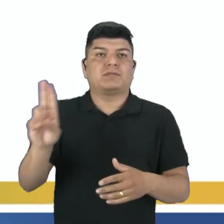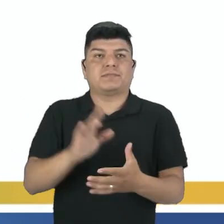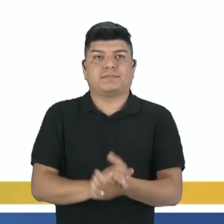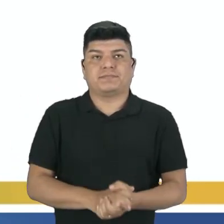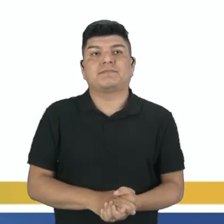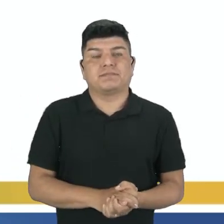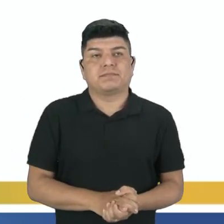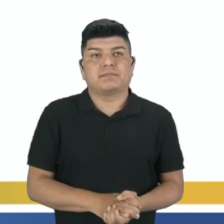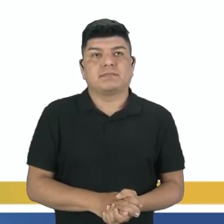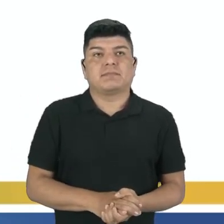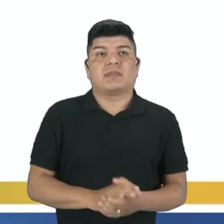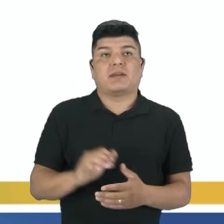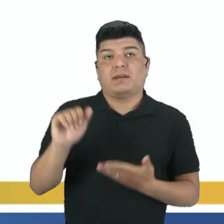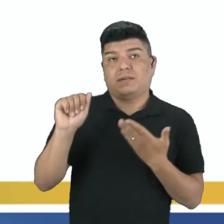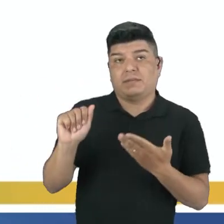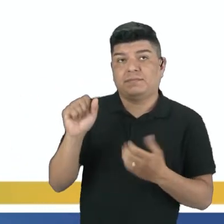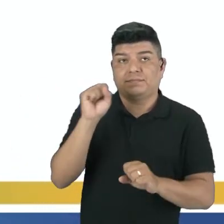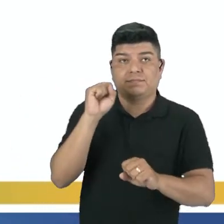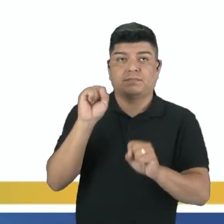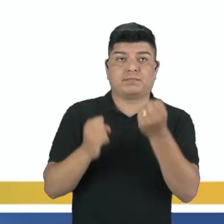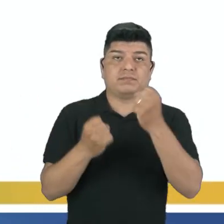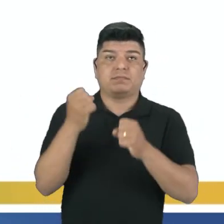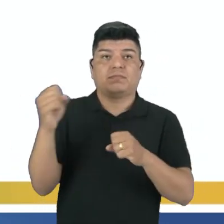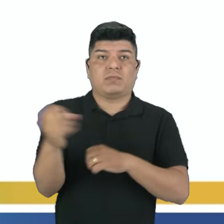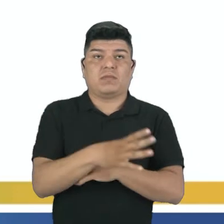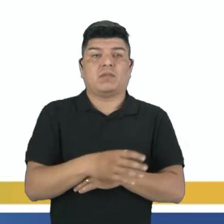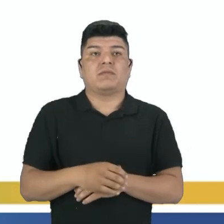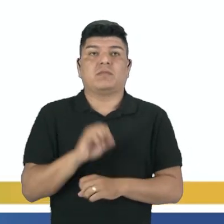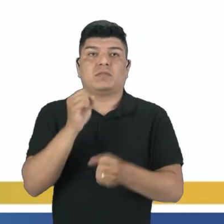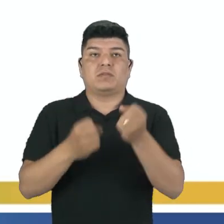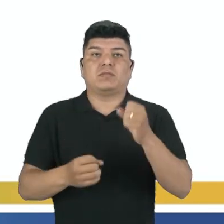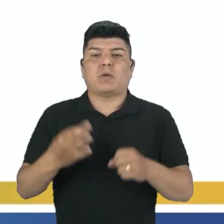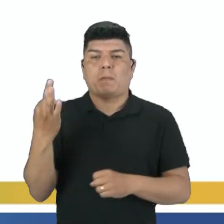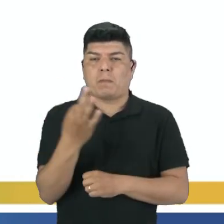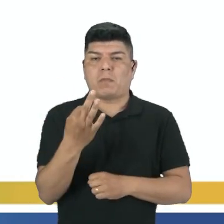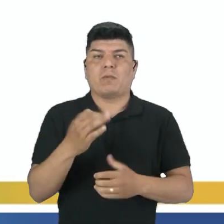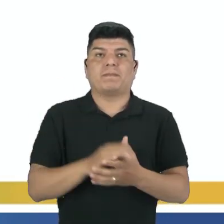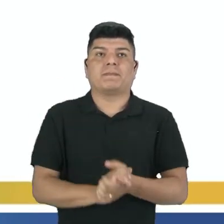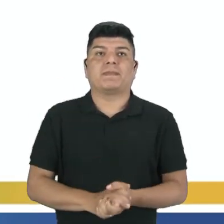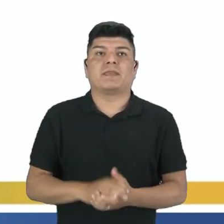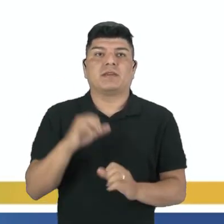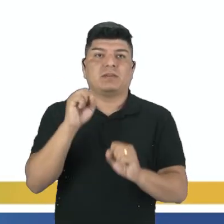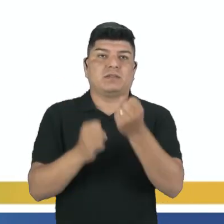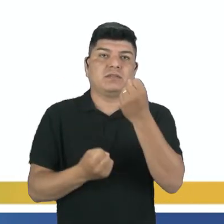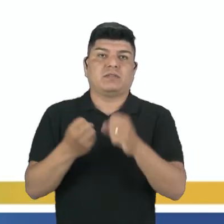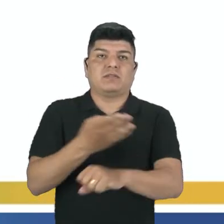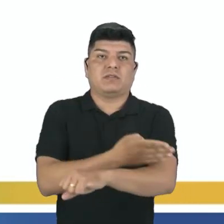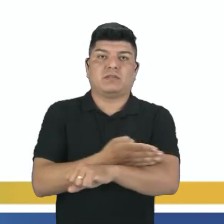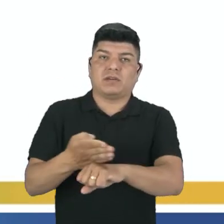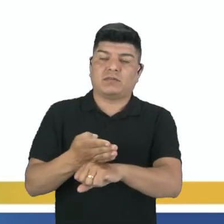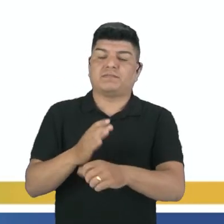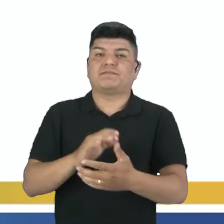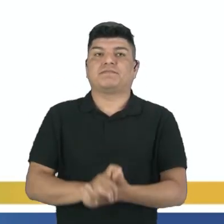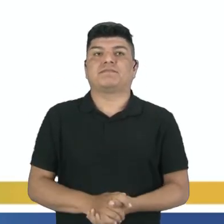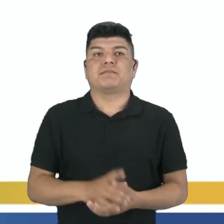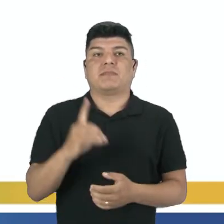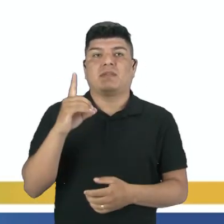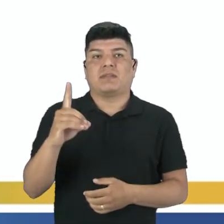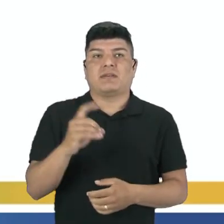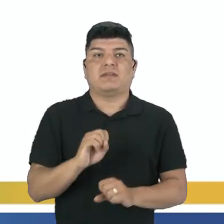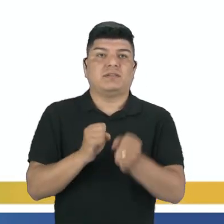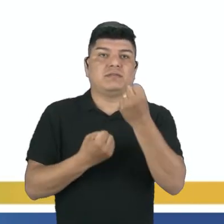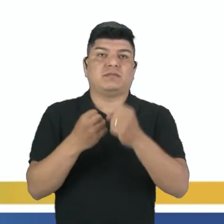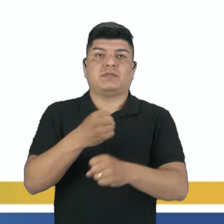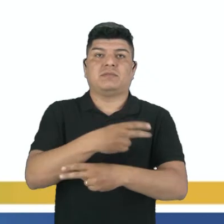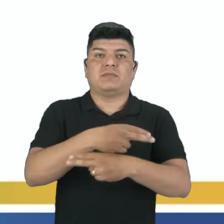Vamos lá. Letra A, indústria moderna. B, indústria de ponta. C, indústria tradicional. Letra